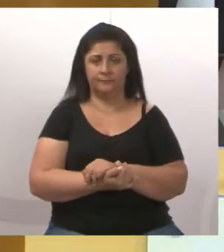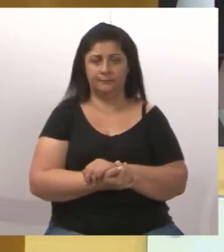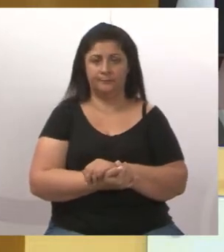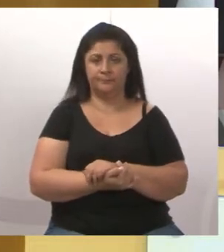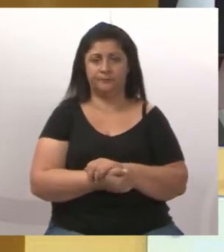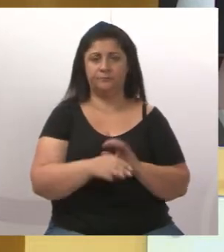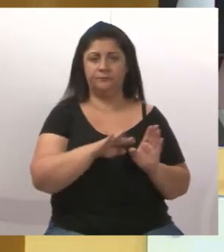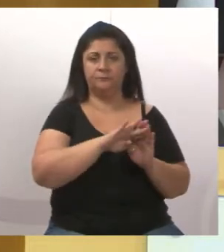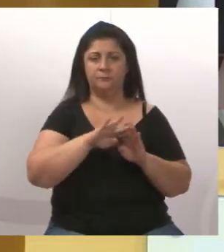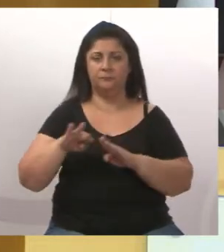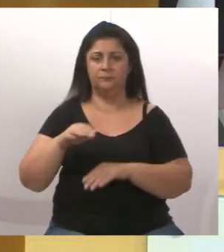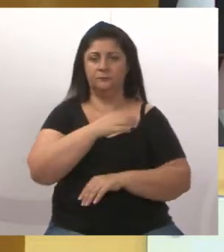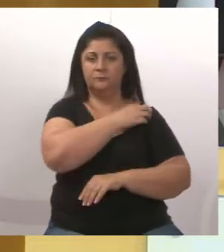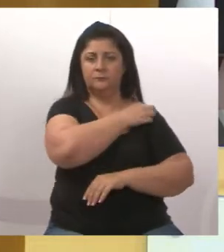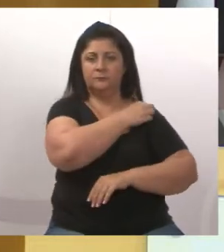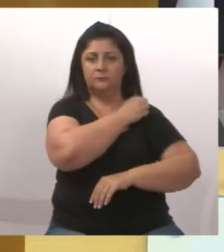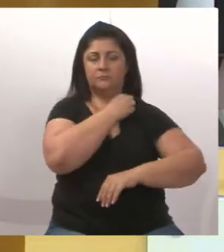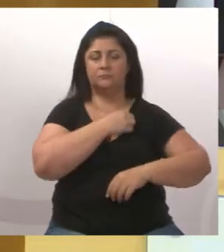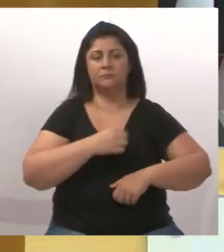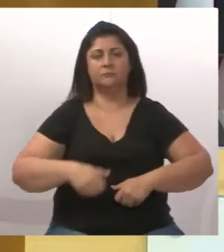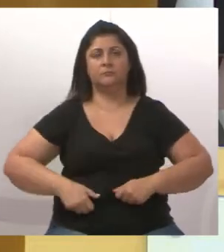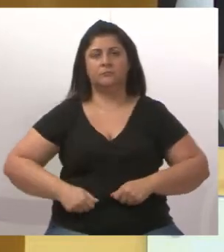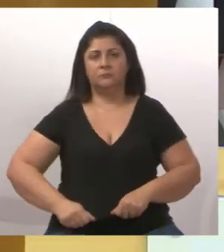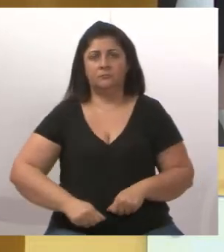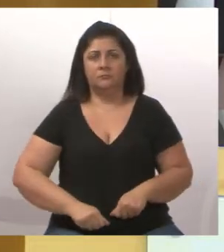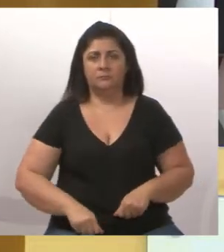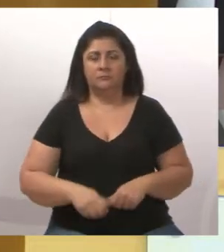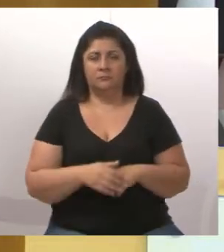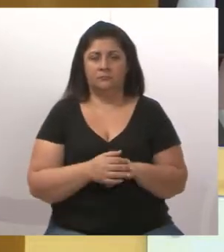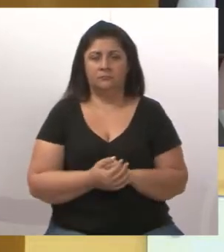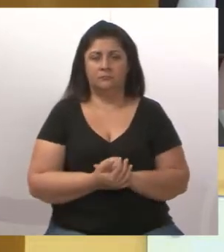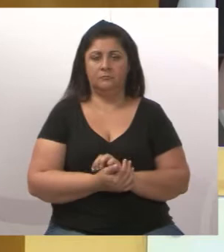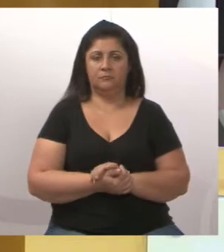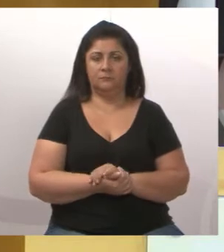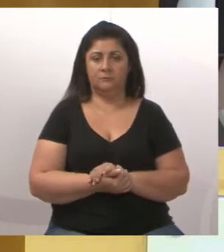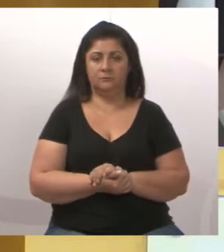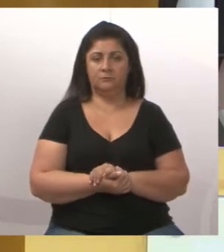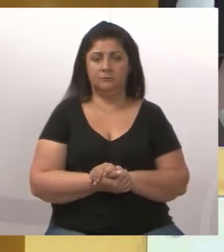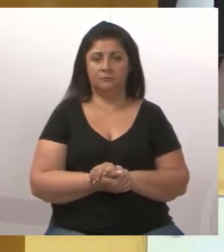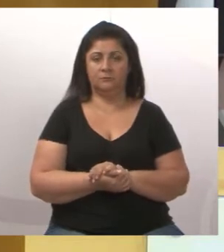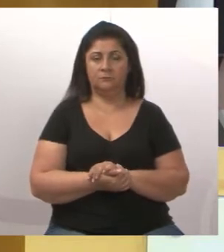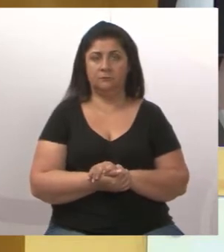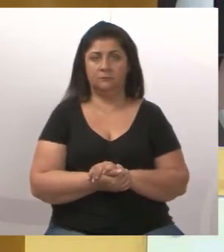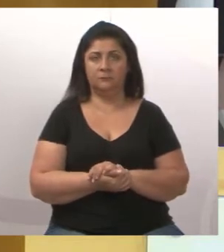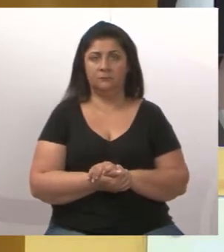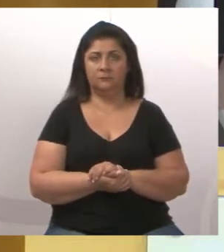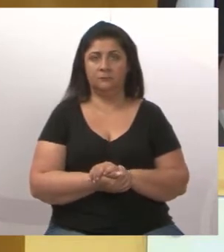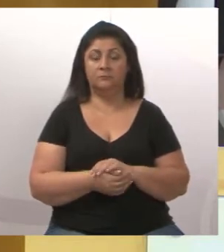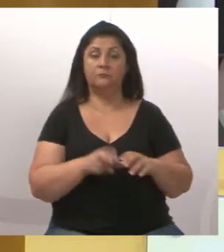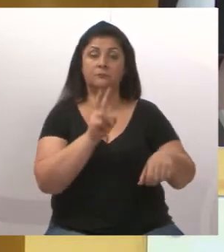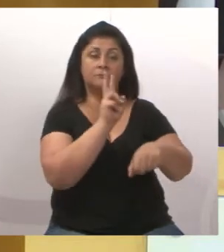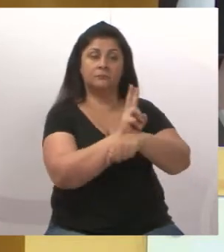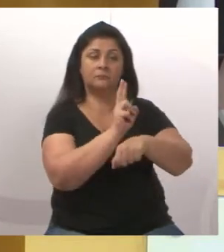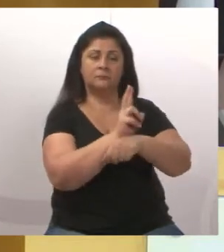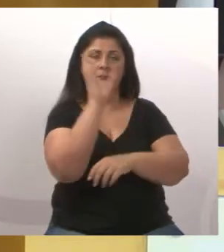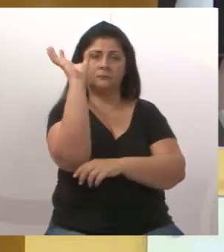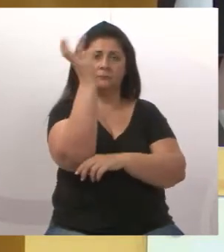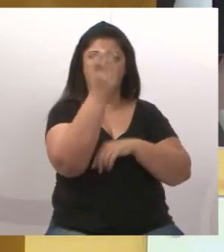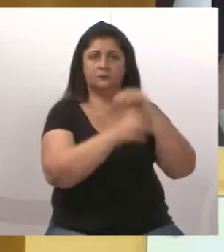Outra questão aqui, a questão do quê? A questão da proteção do meio ambiente.